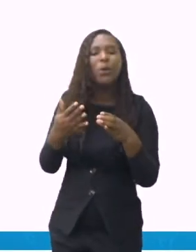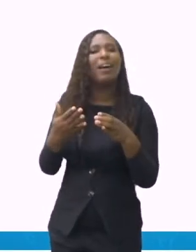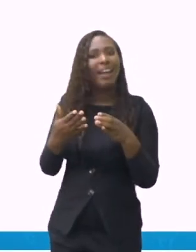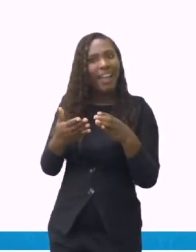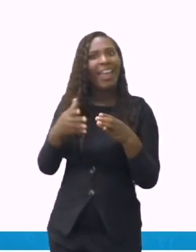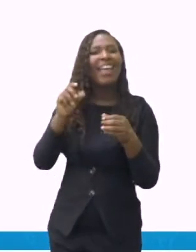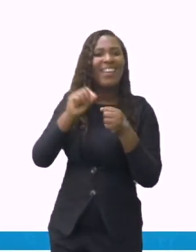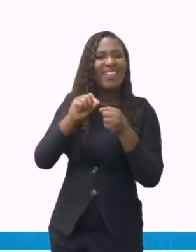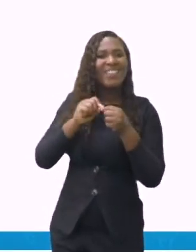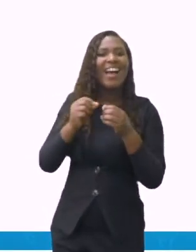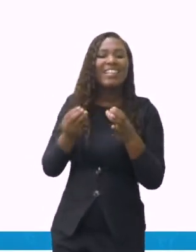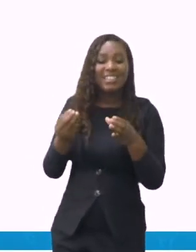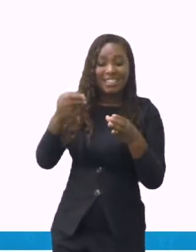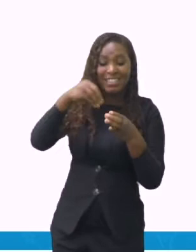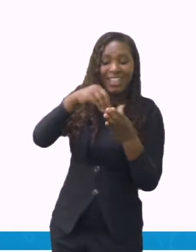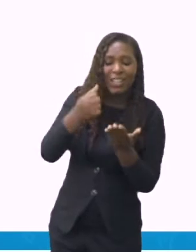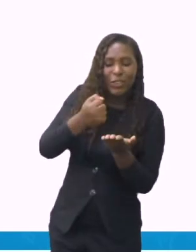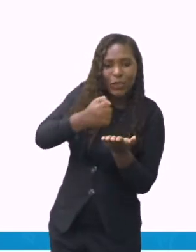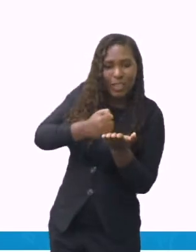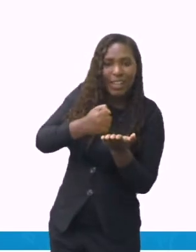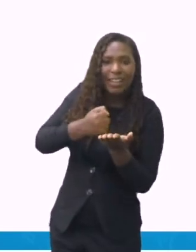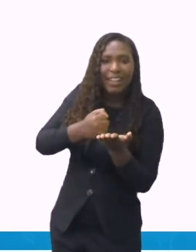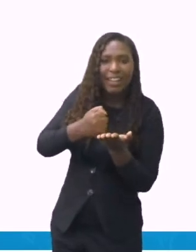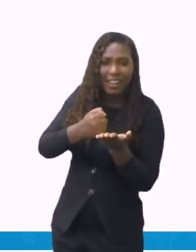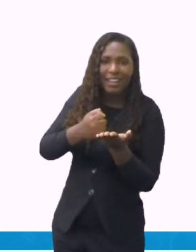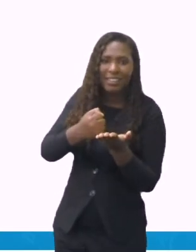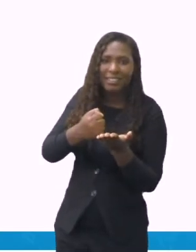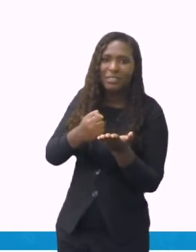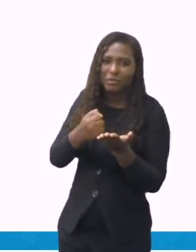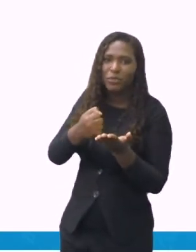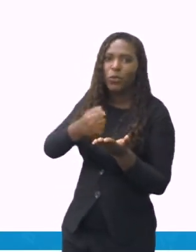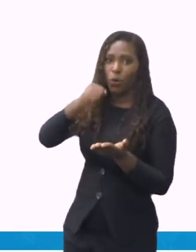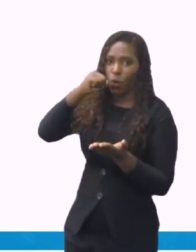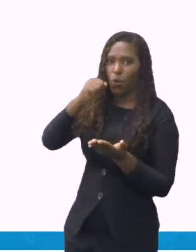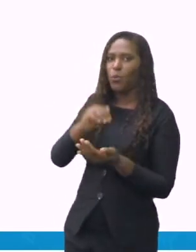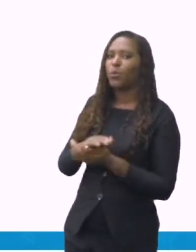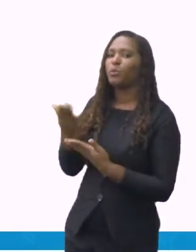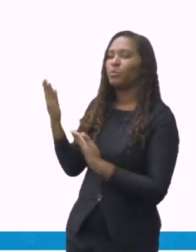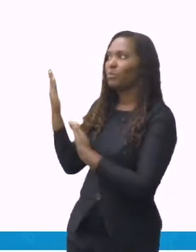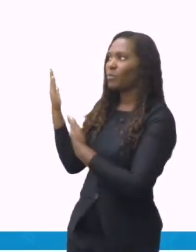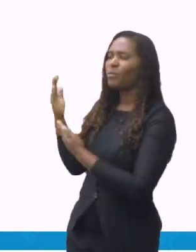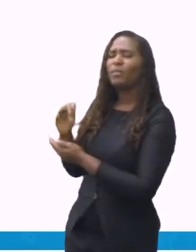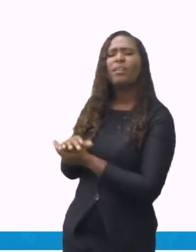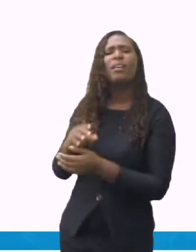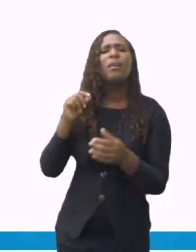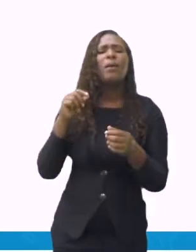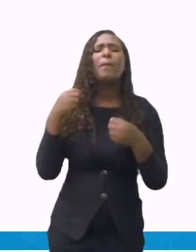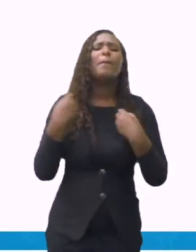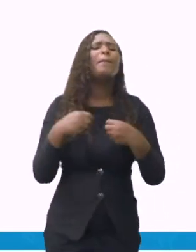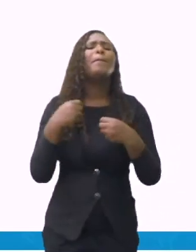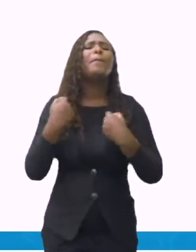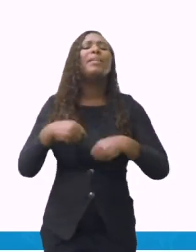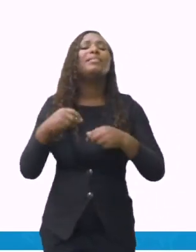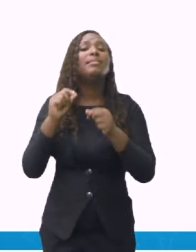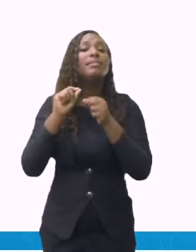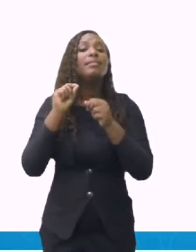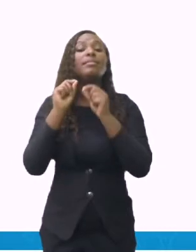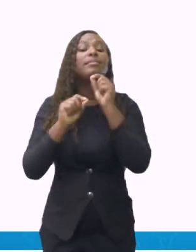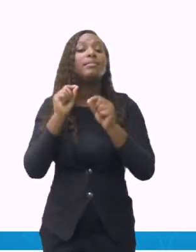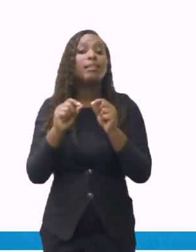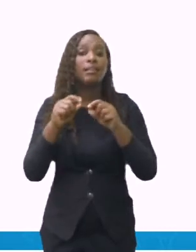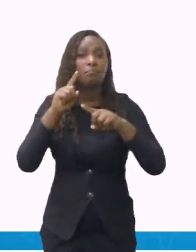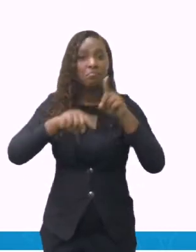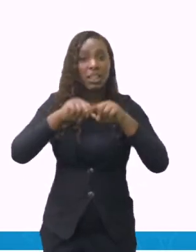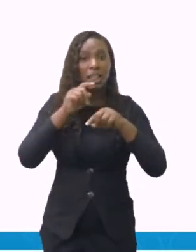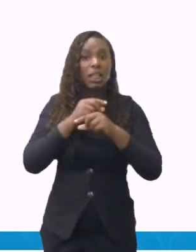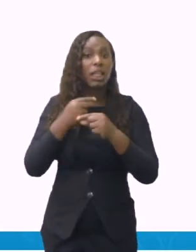Então eu vou fazer aí, ó, um bolo de caneca. Para esse bolo de caneca, o que eu vou precisar? A minha receita tem